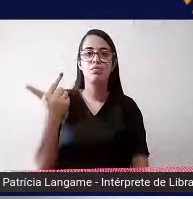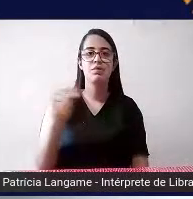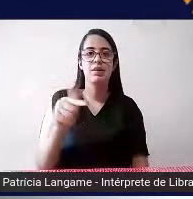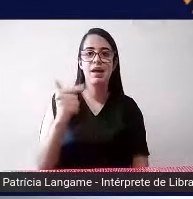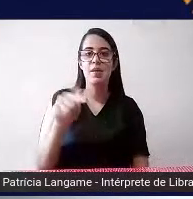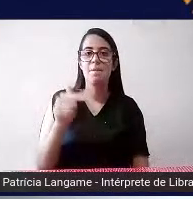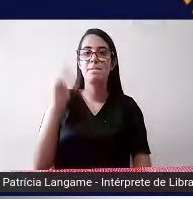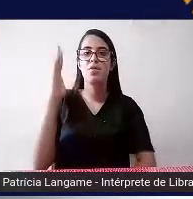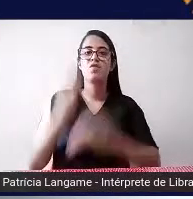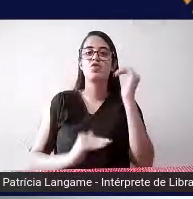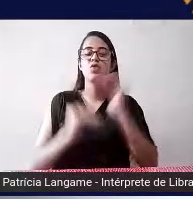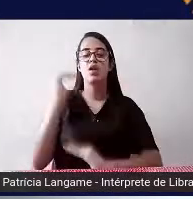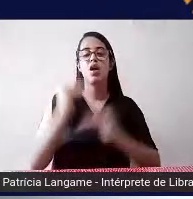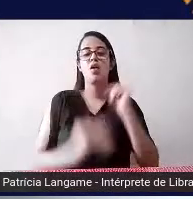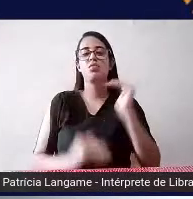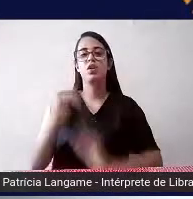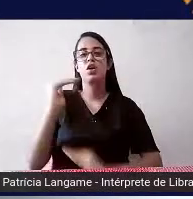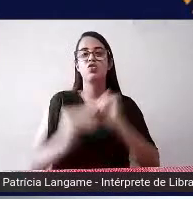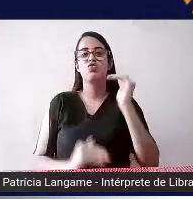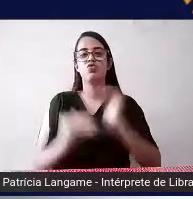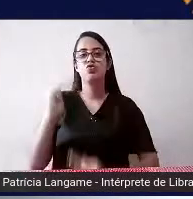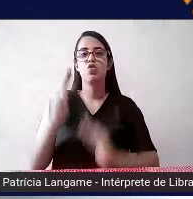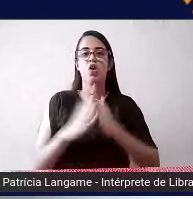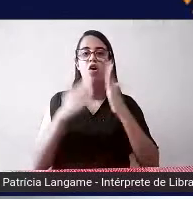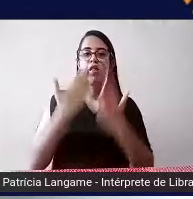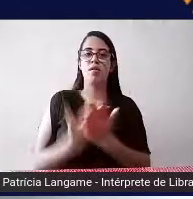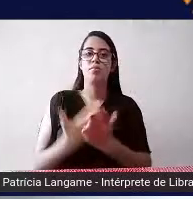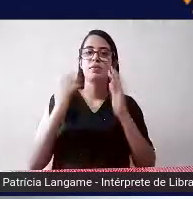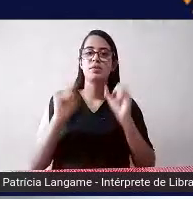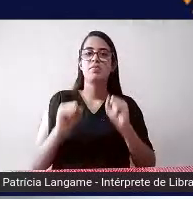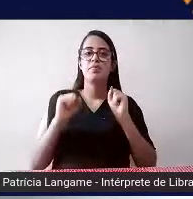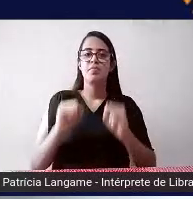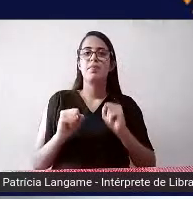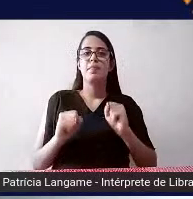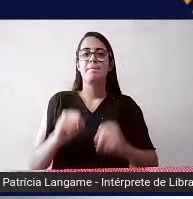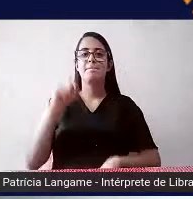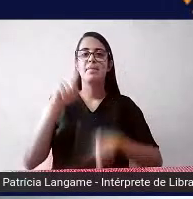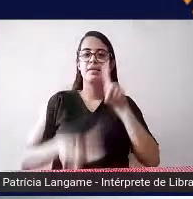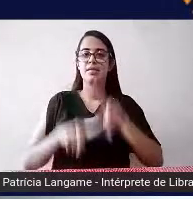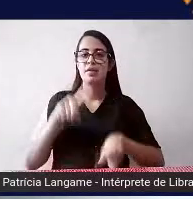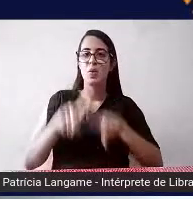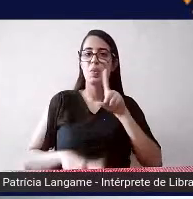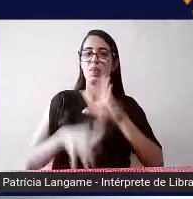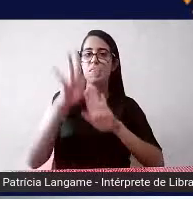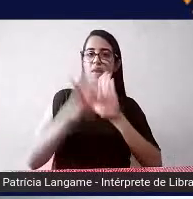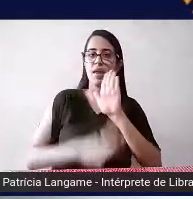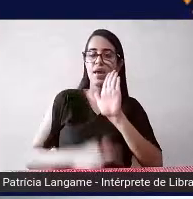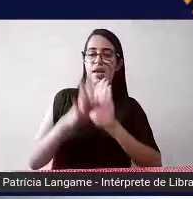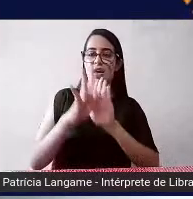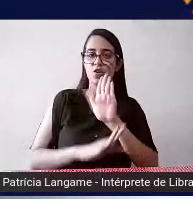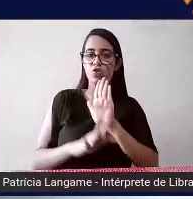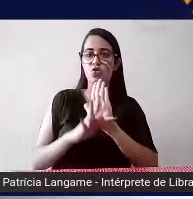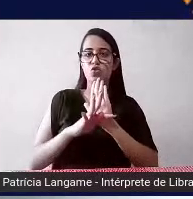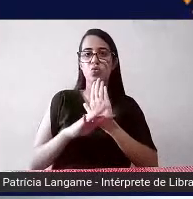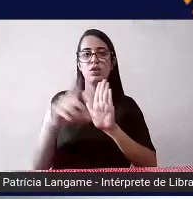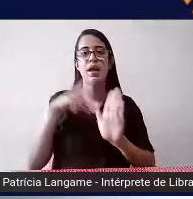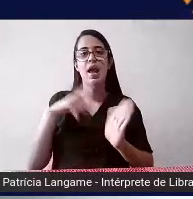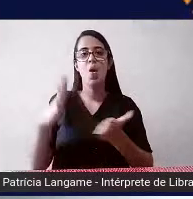escola ele pode sim produzir os seus materiais seus textos em braile embora como eu disse tenha algumas